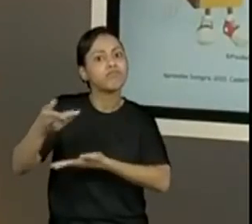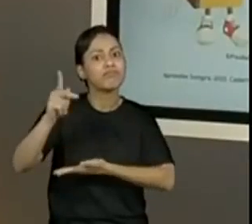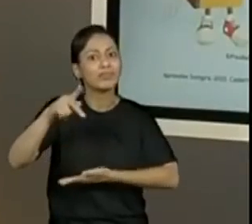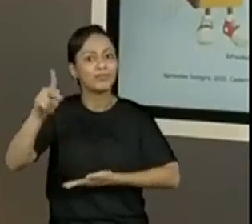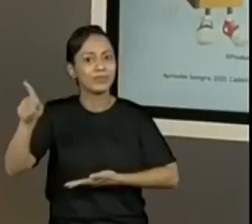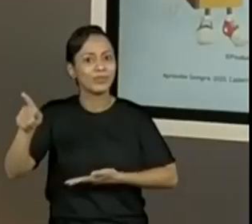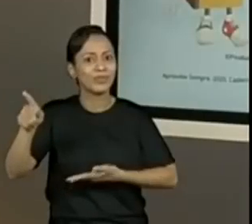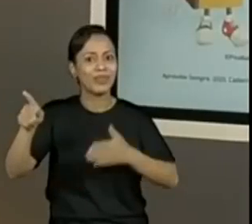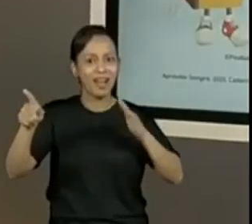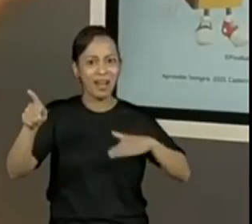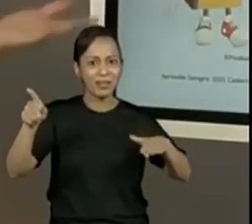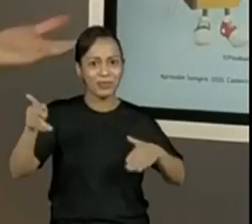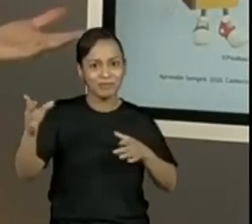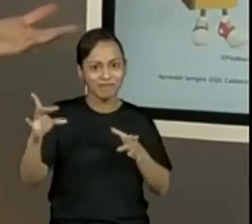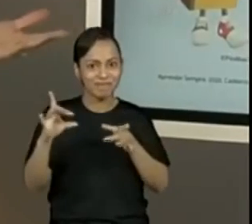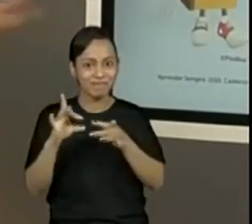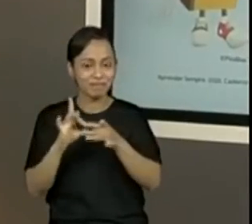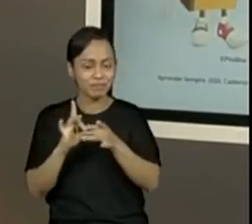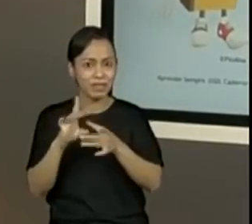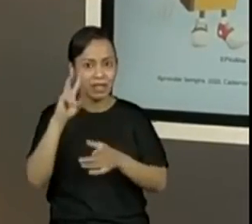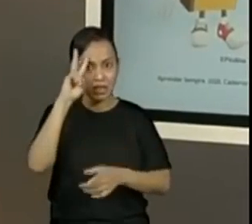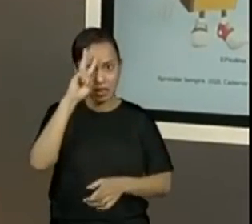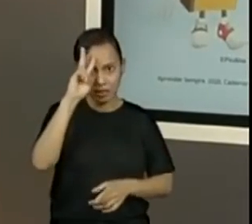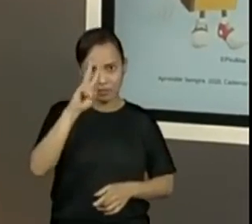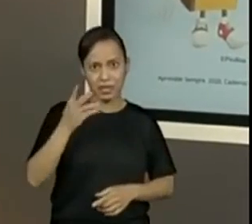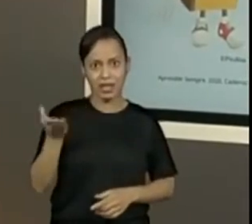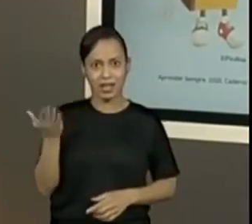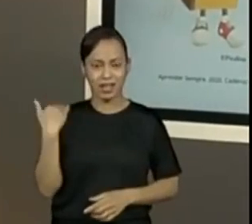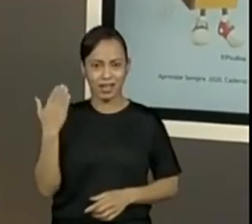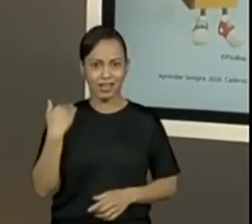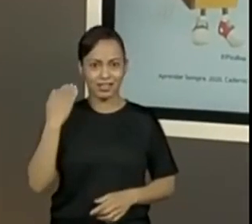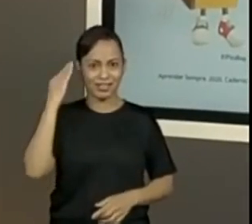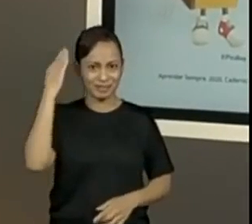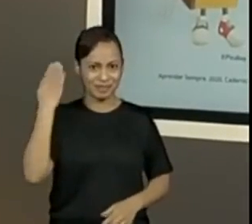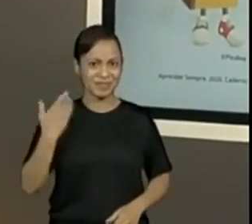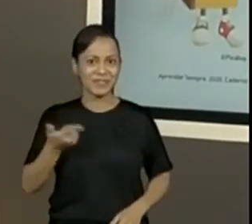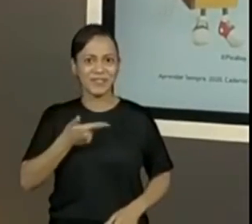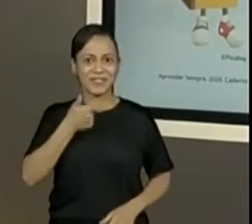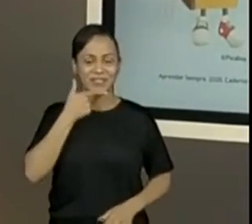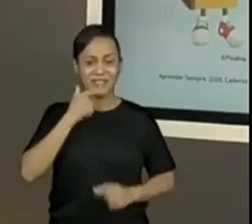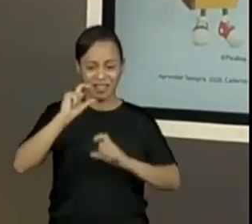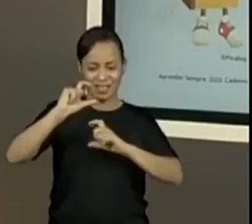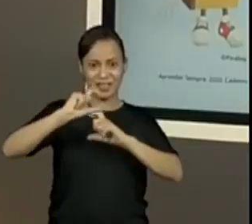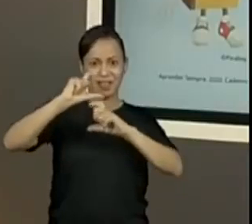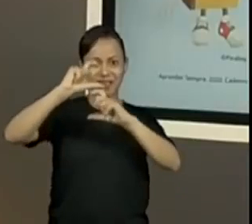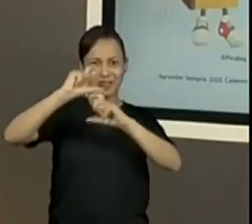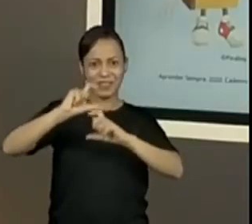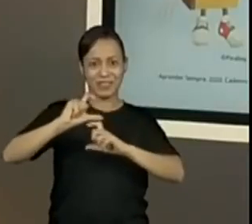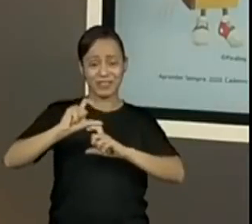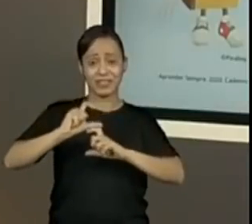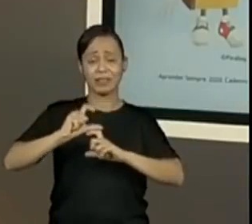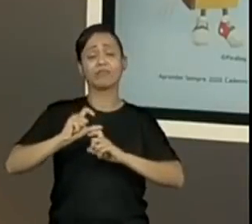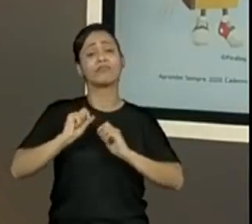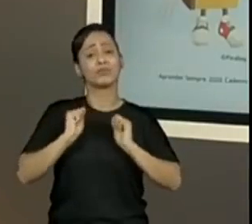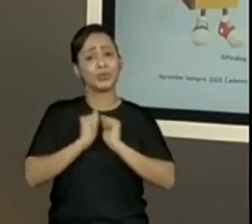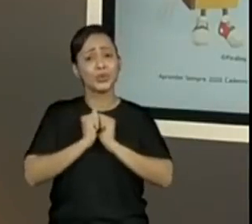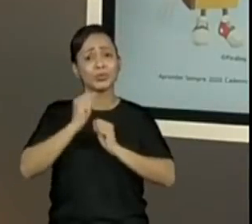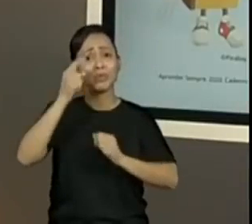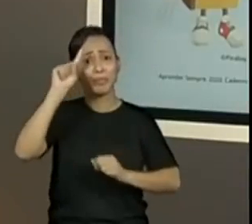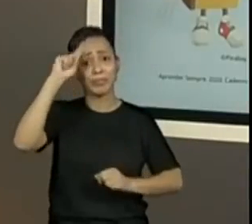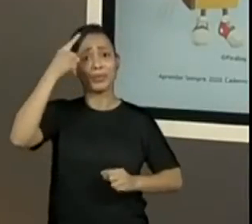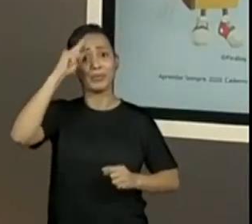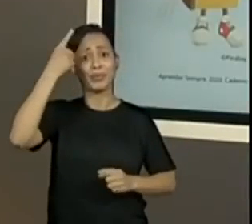da adivinha que eu procurei um tempo junto com a professora Kelly? Para a gente trazer um pouquinho as adivinhas? Na quadrinha eu vou fazer a mesma coisa.